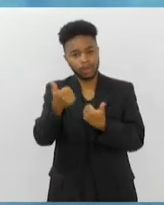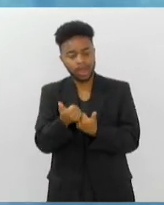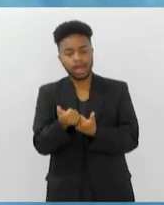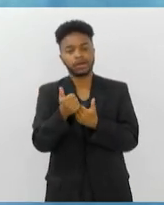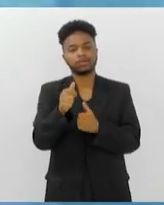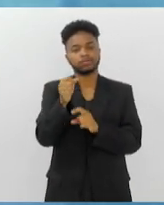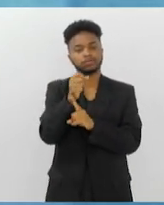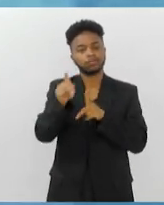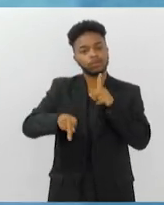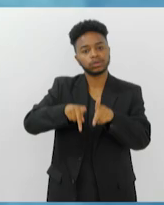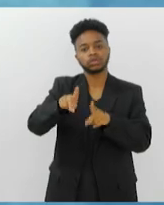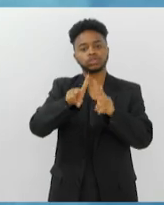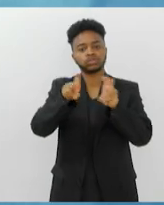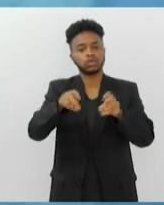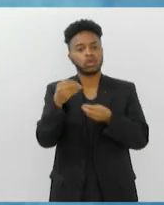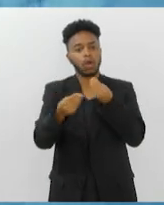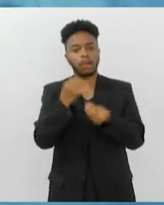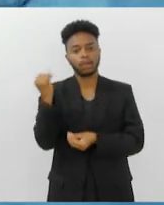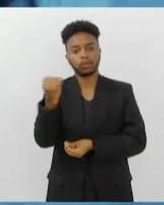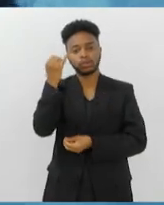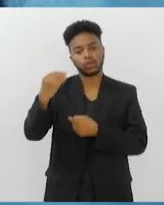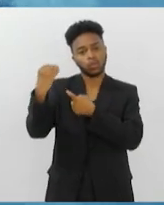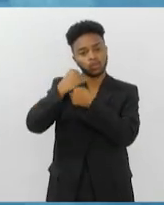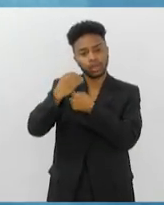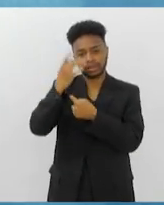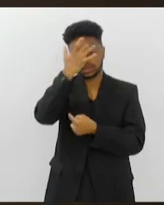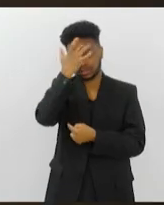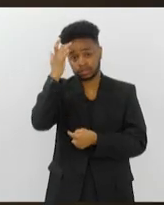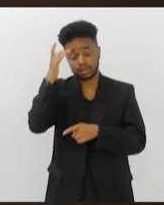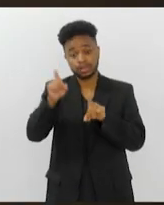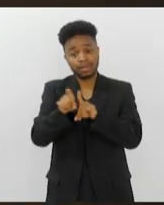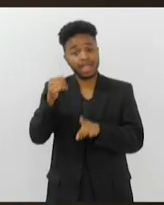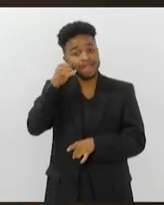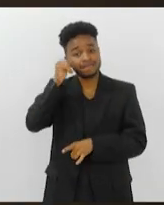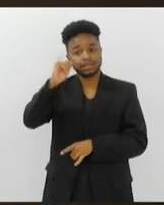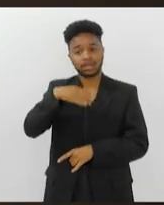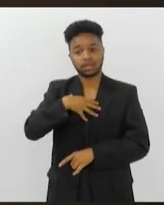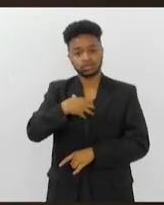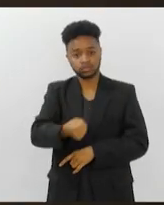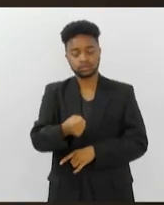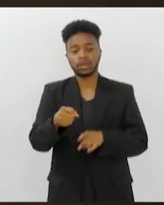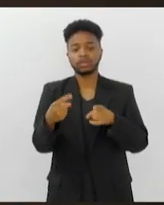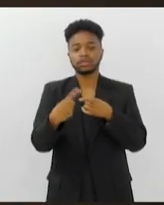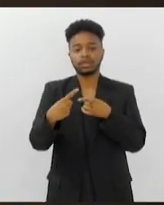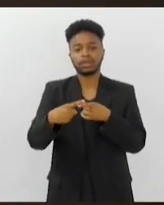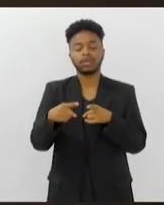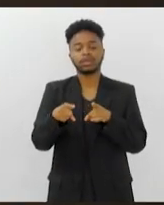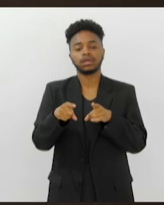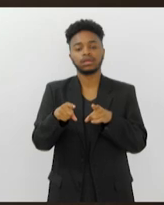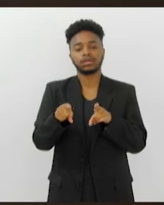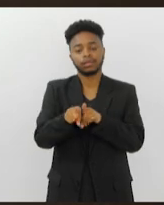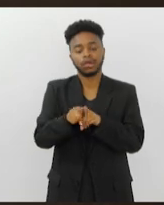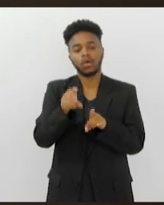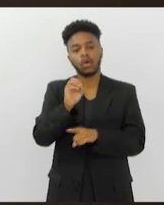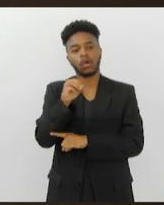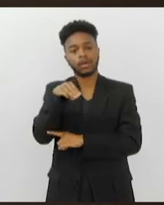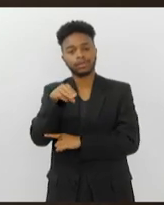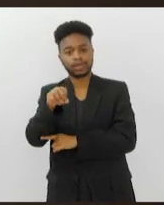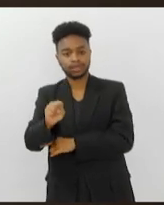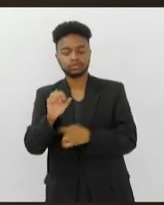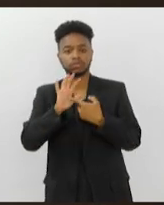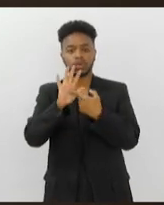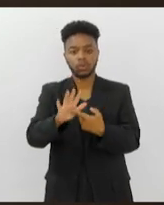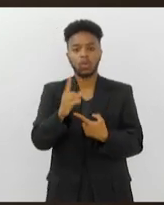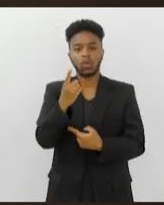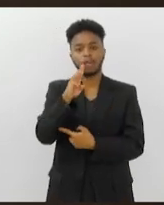importância de cuidar da saúde mental e prevenir o suicídio. A Organização Mundial de Saúde estima que mais de um milhão de pessoas cometem